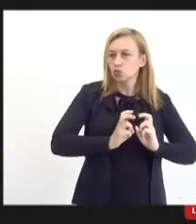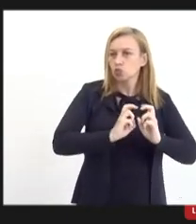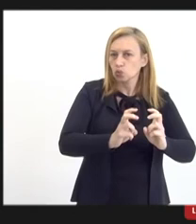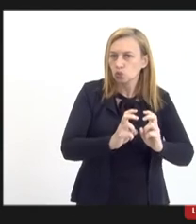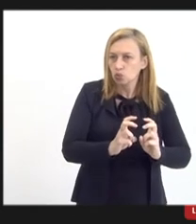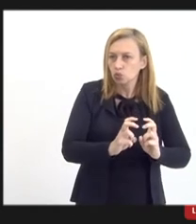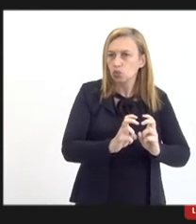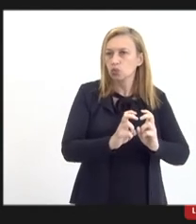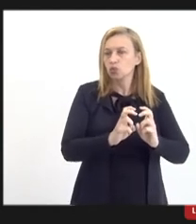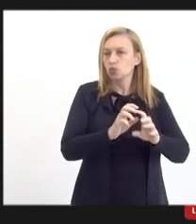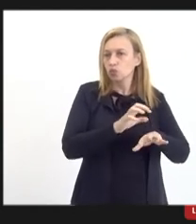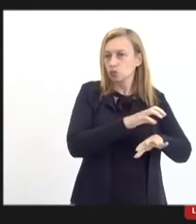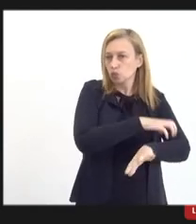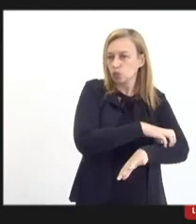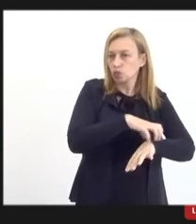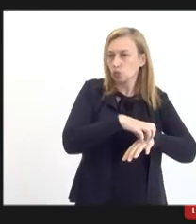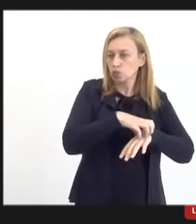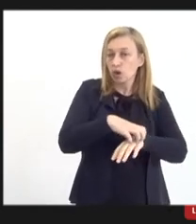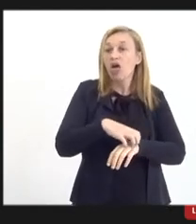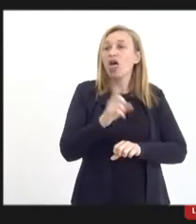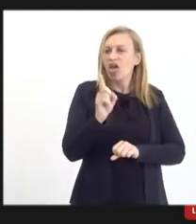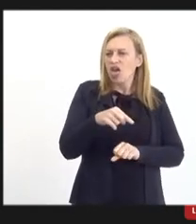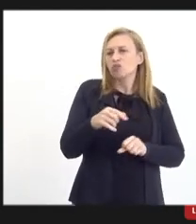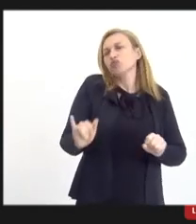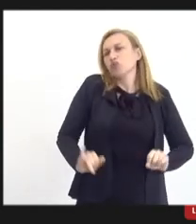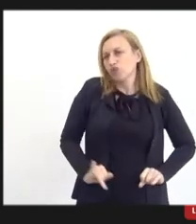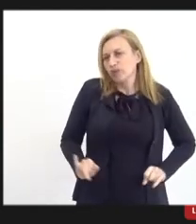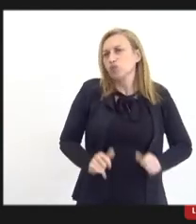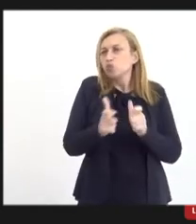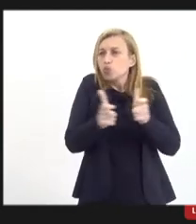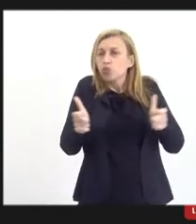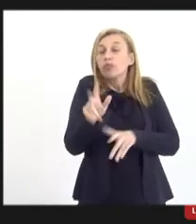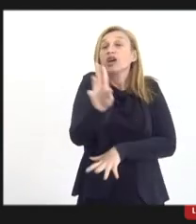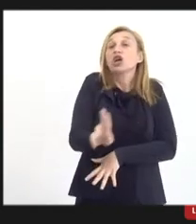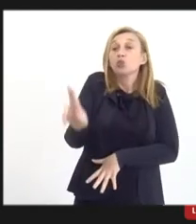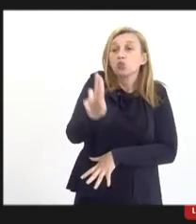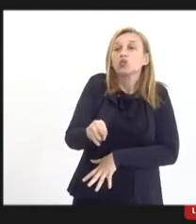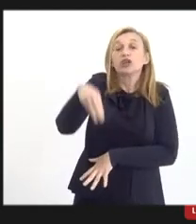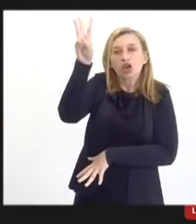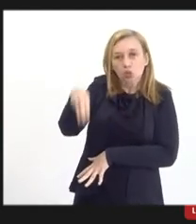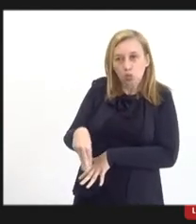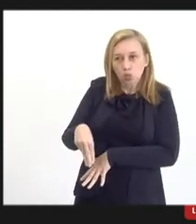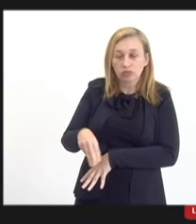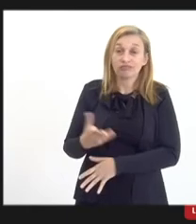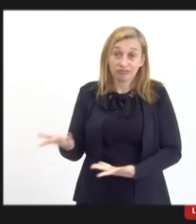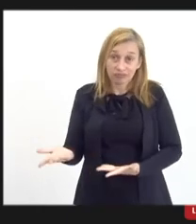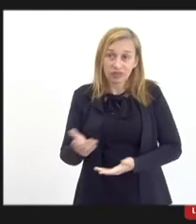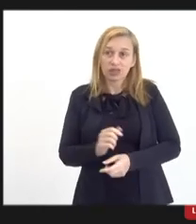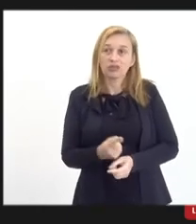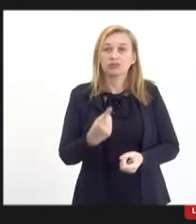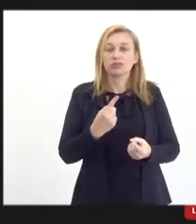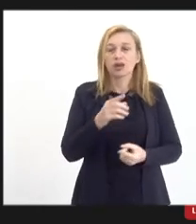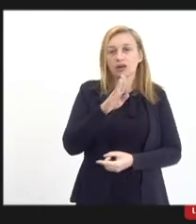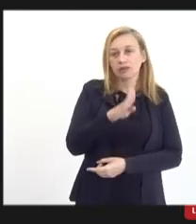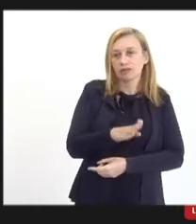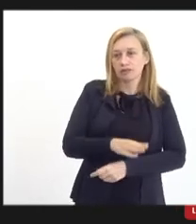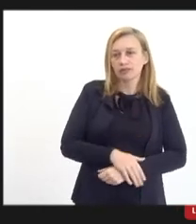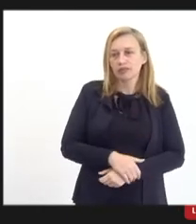é um sofrimento muito grande para quem usa aquelas RJs da região.